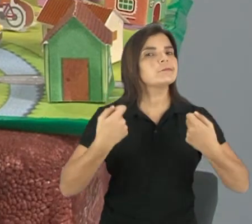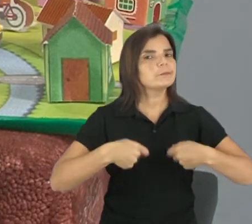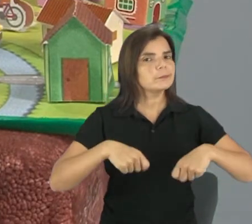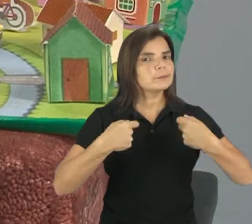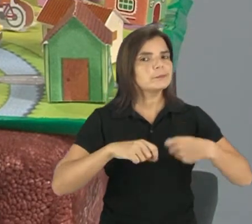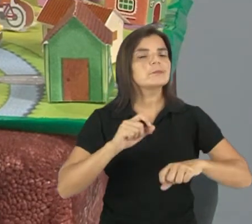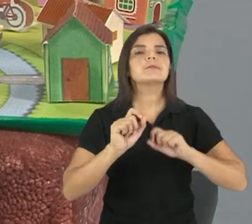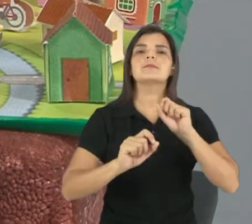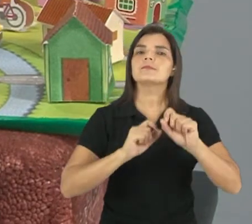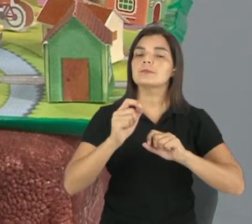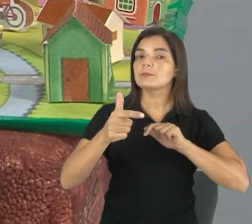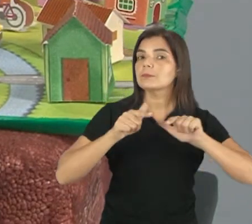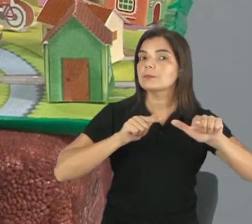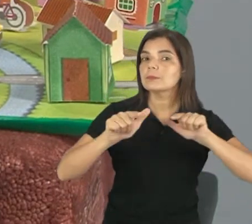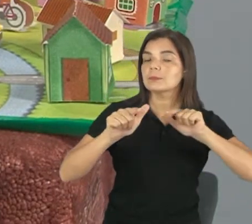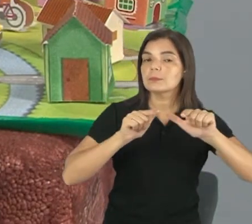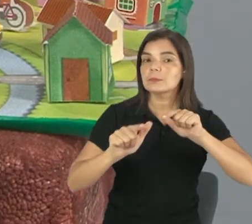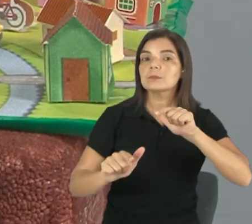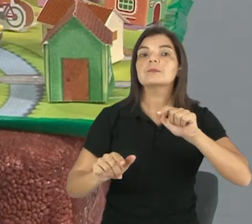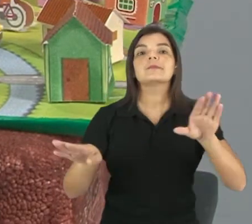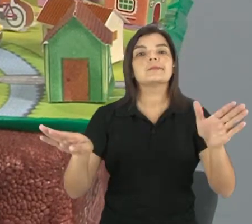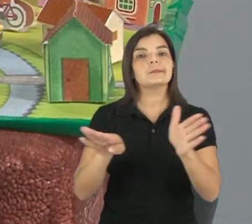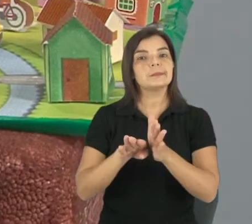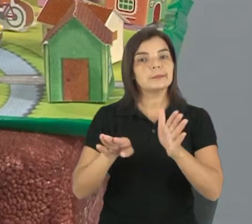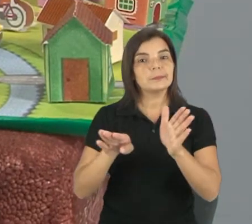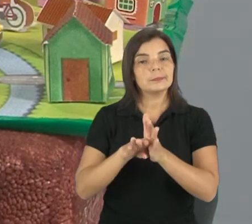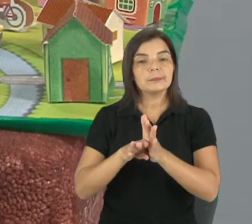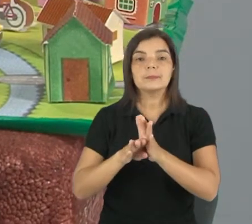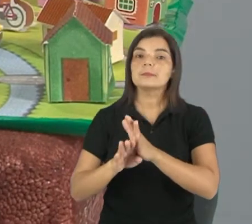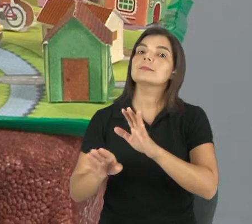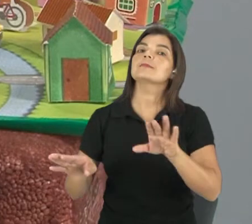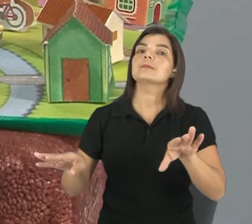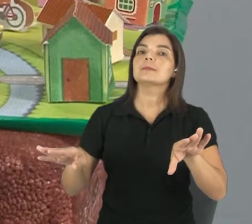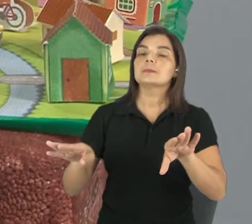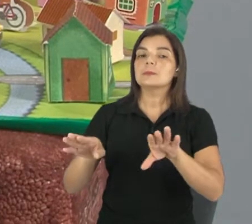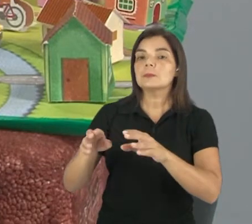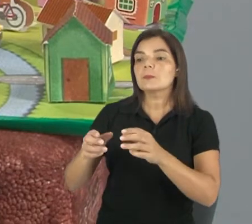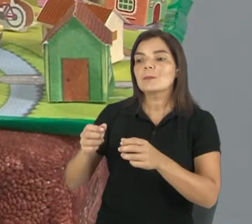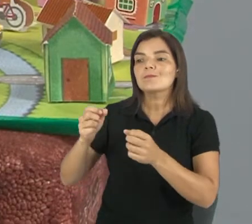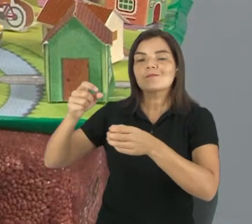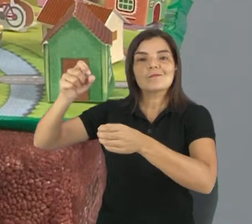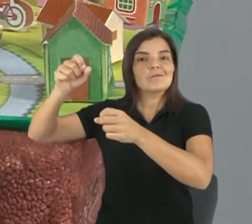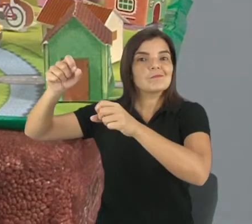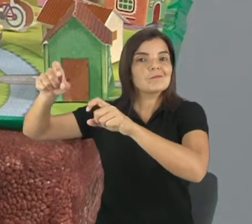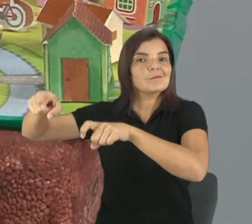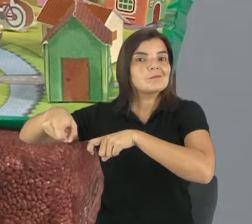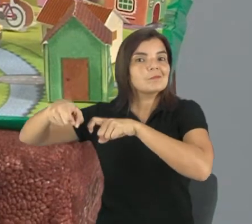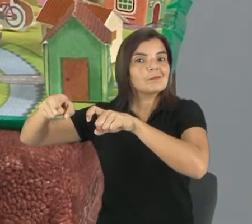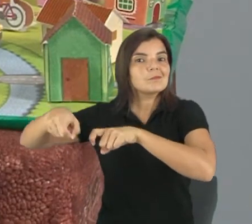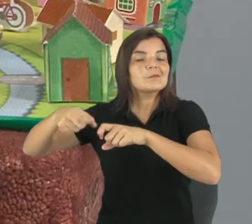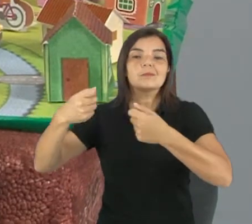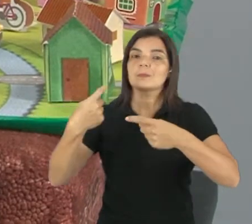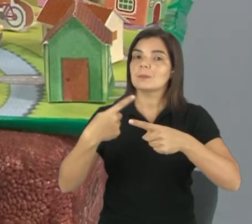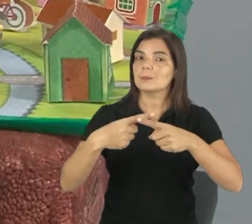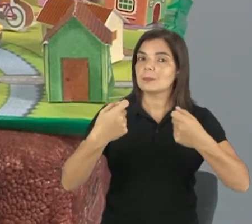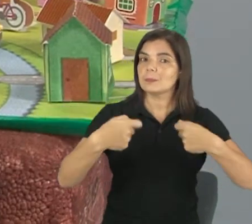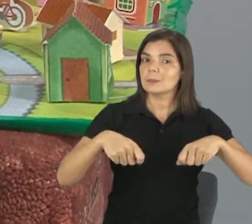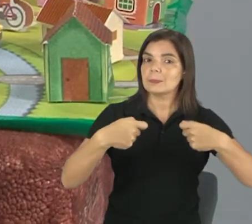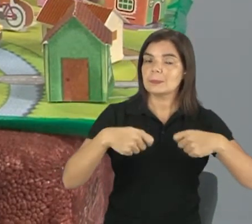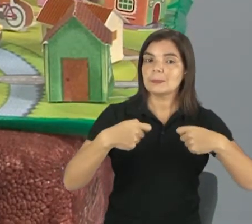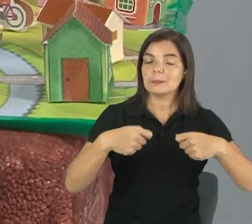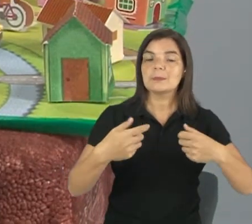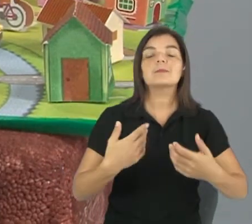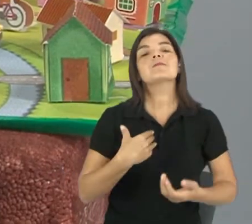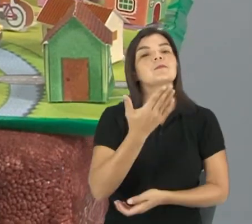precisam dos serviços que são realizados no campo. Isso mesmo, porque eles precisam dos alimentos. E os